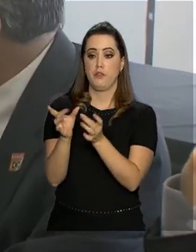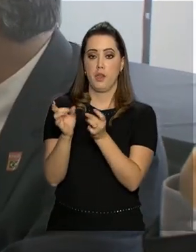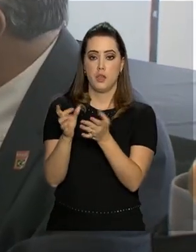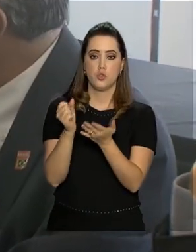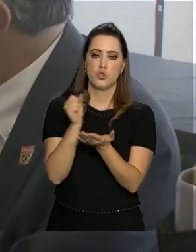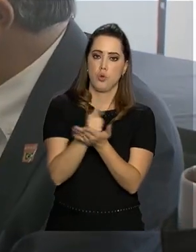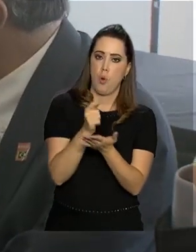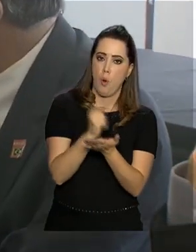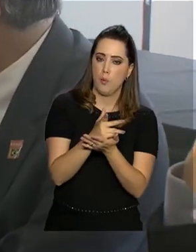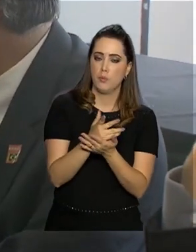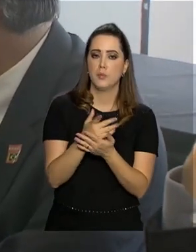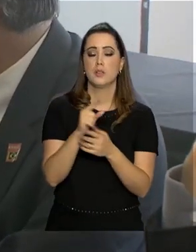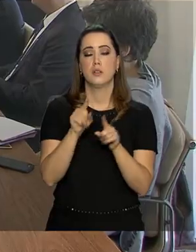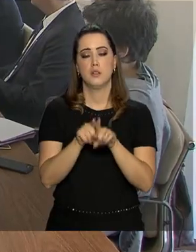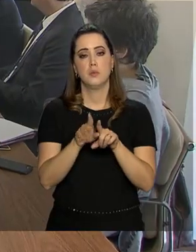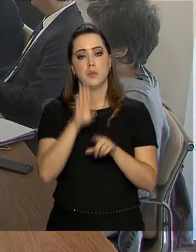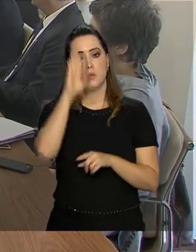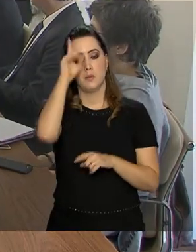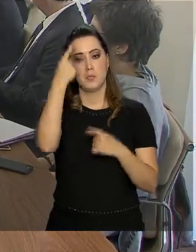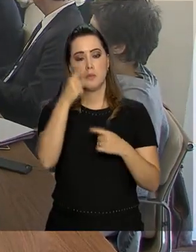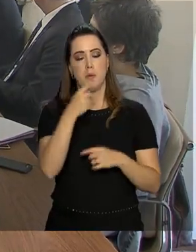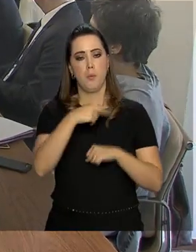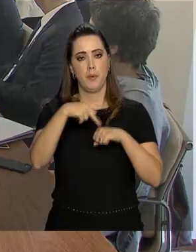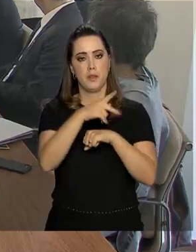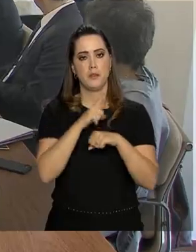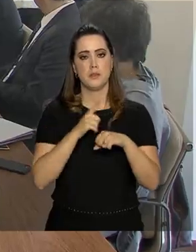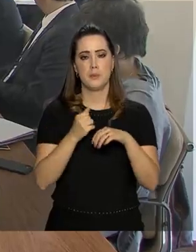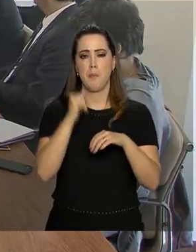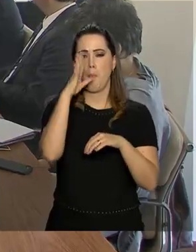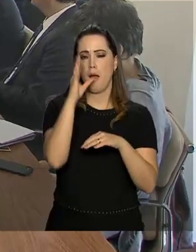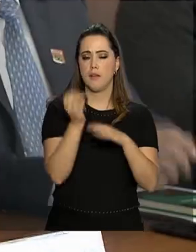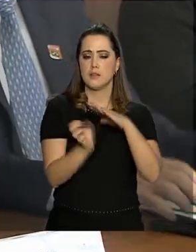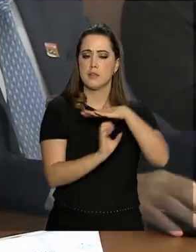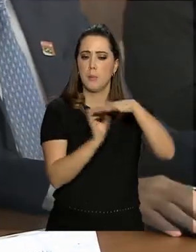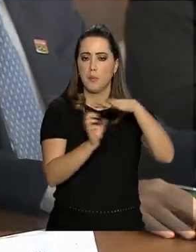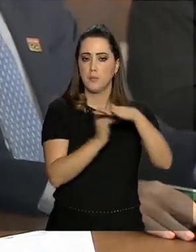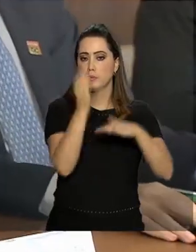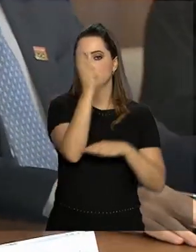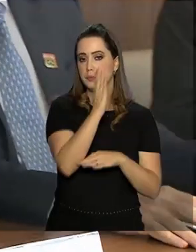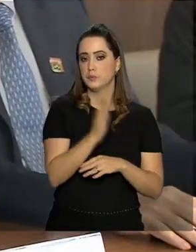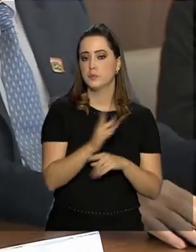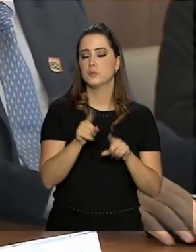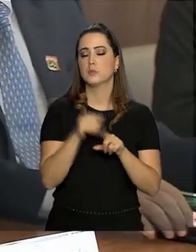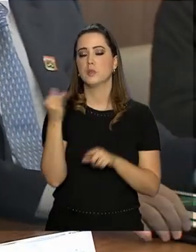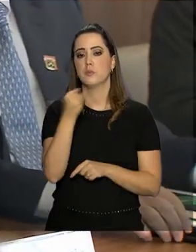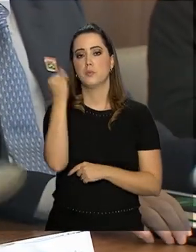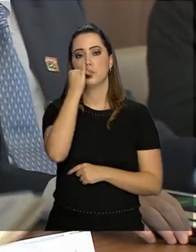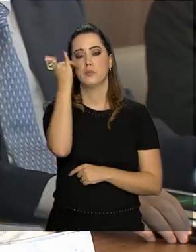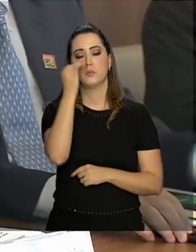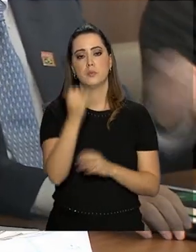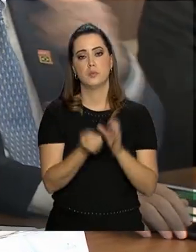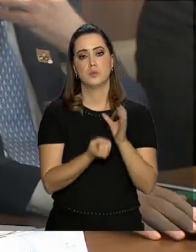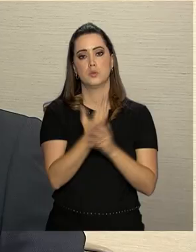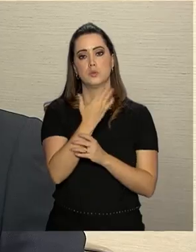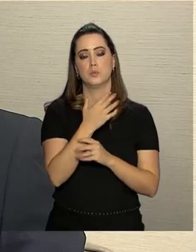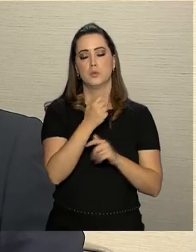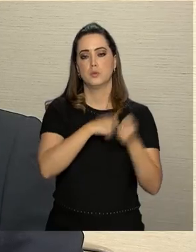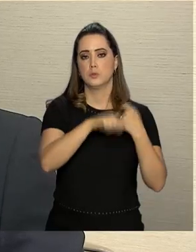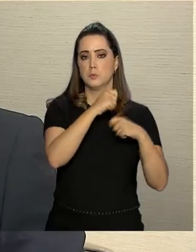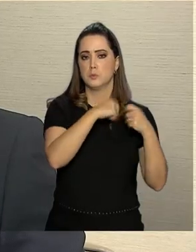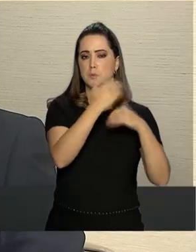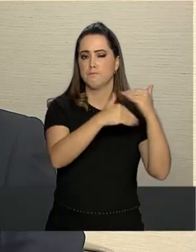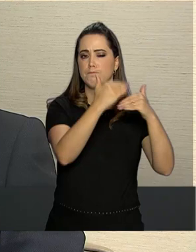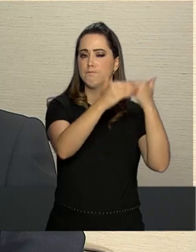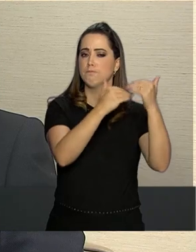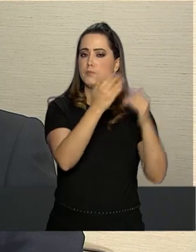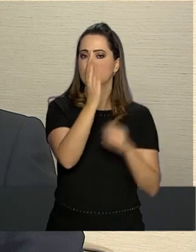principal investidor estrangeiro. O país é considerado estratégico para a retomada do crescimento da economia brasileira. Vim aqui